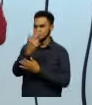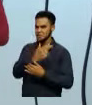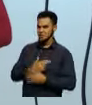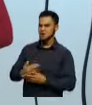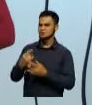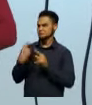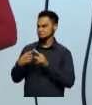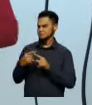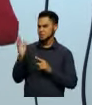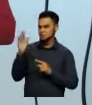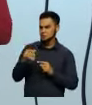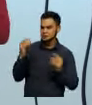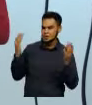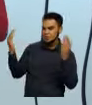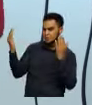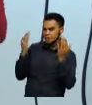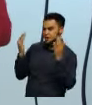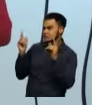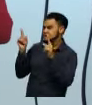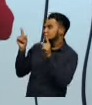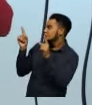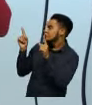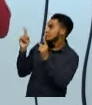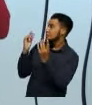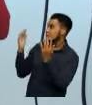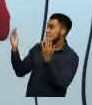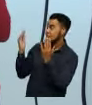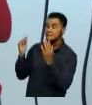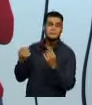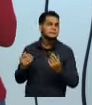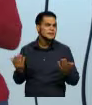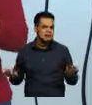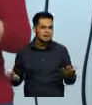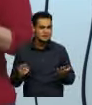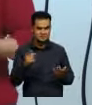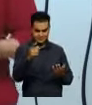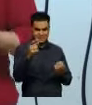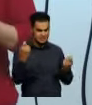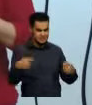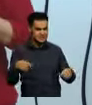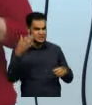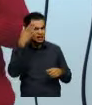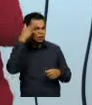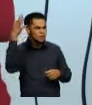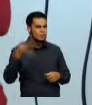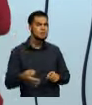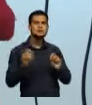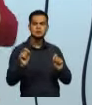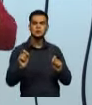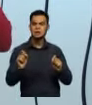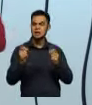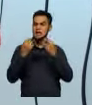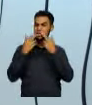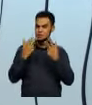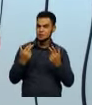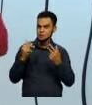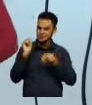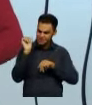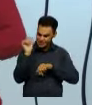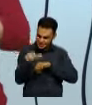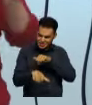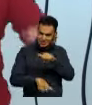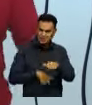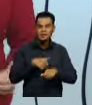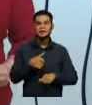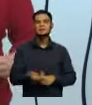comparação para você entender que a linguagem, ela é transformada nesse conhecimento